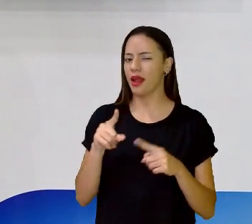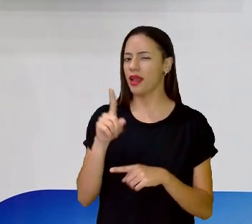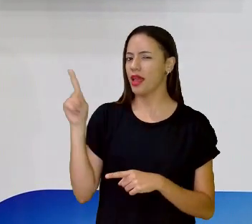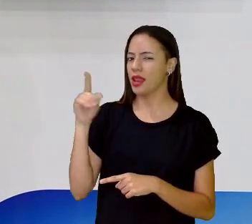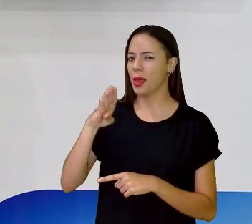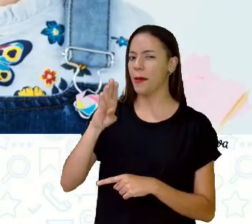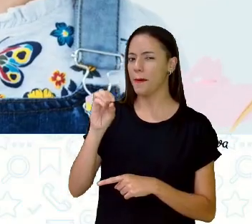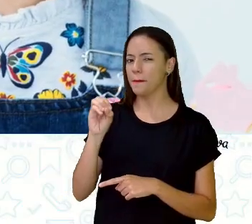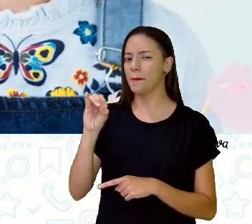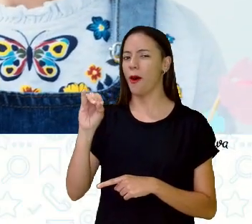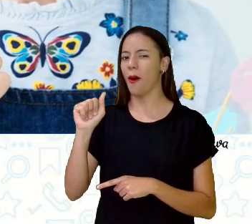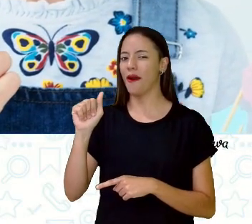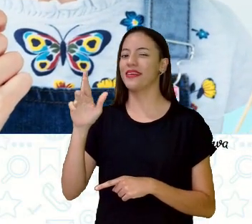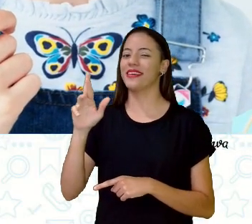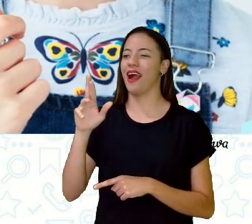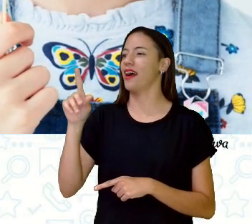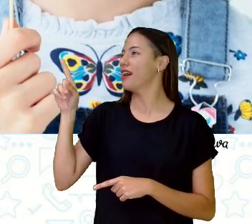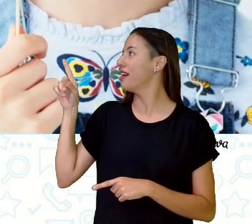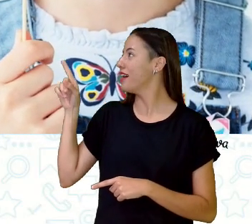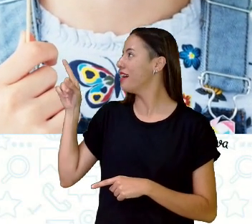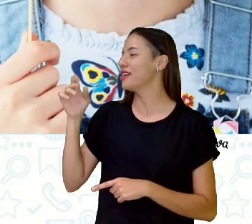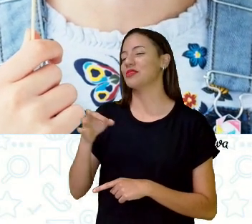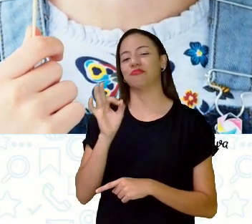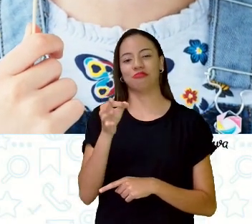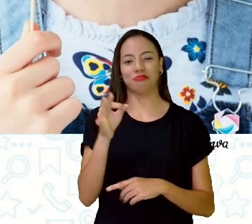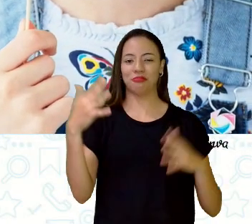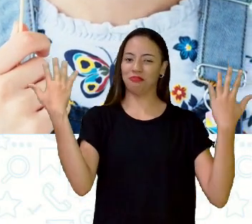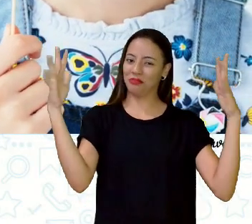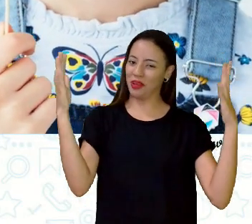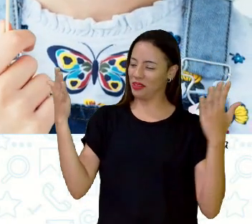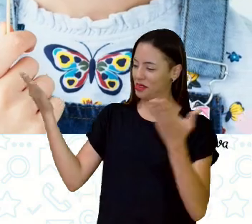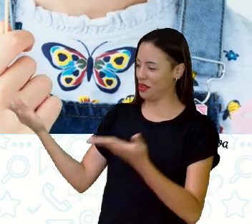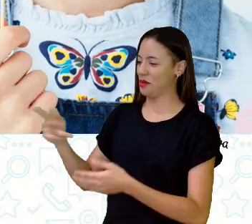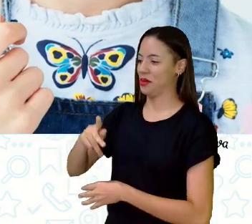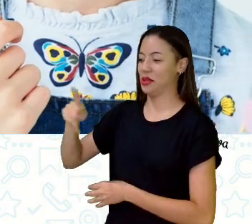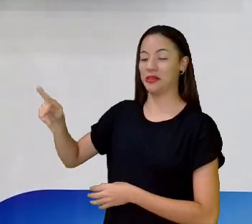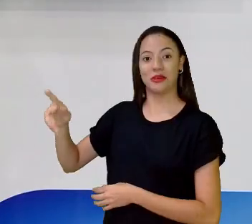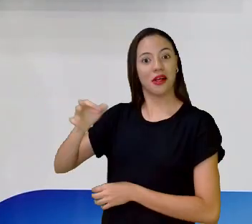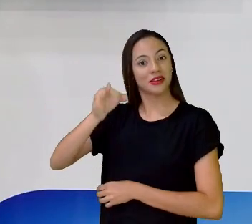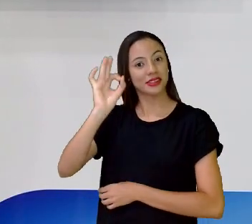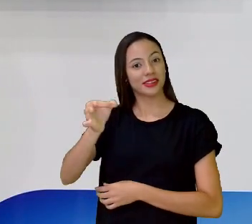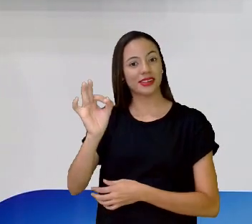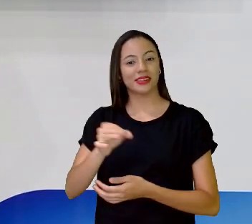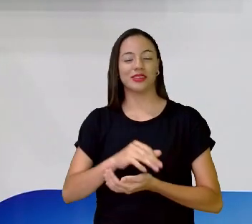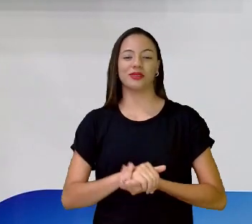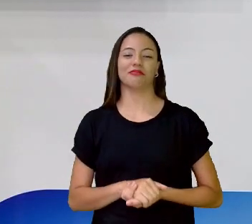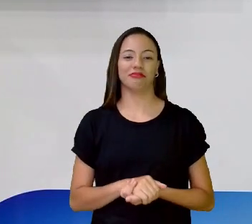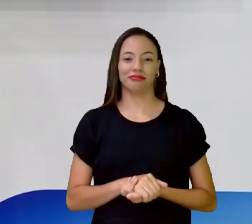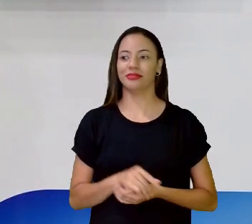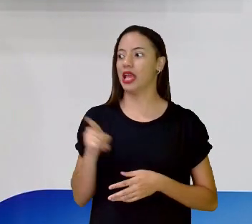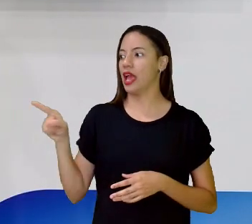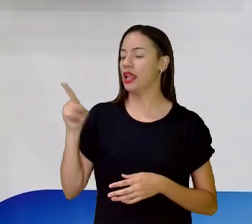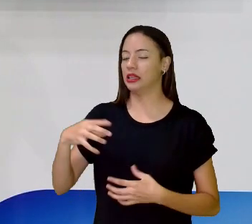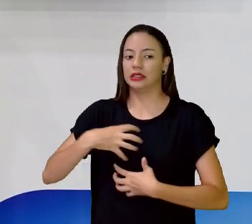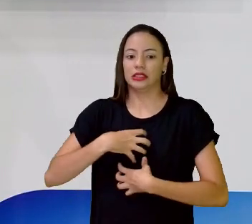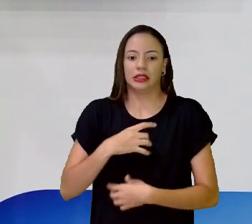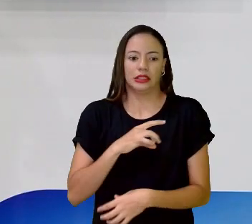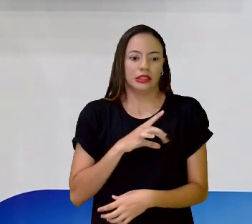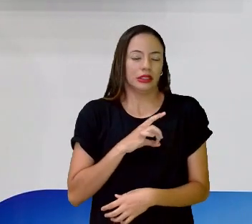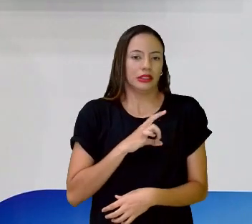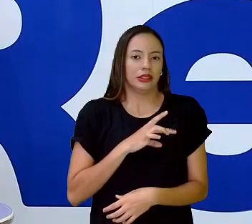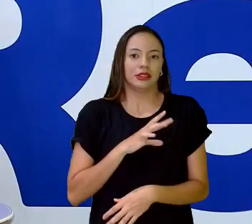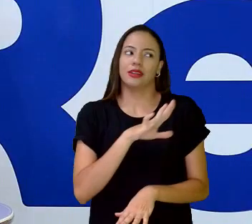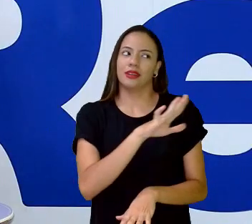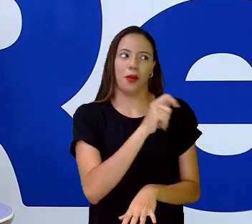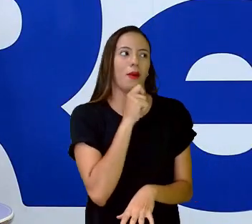Ó. Foi boiar! Parabéns, professora Abigail. tá super antenada aí, tá vendo? Ela tava com medo. Ainda